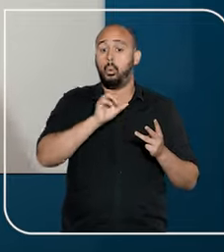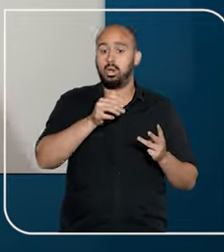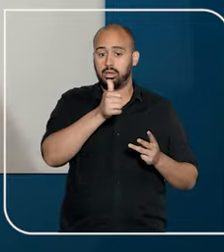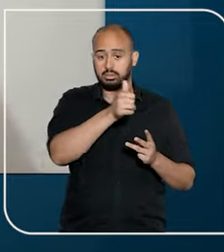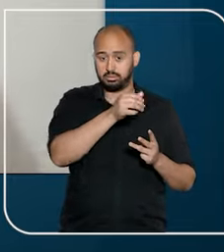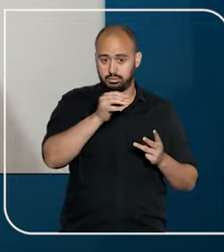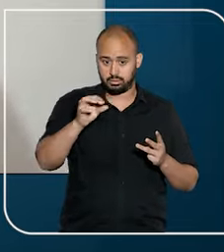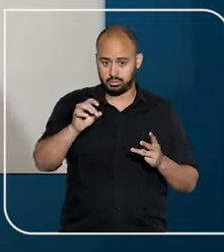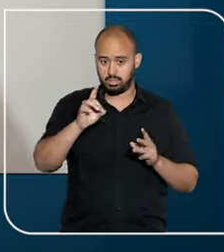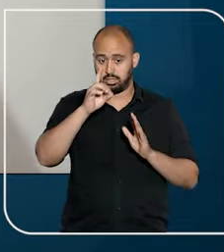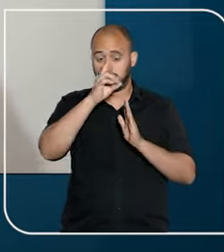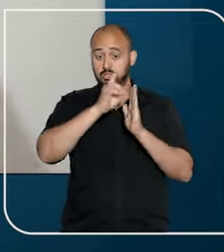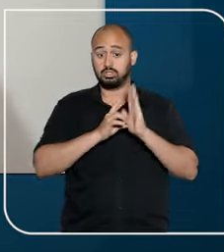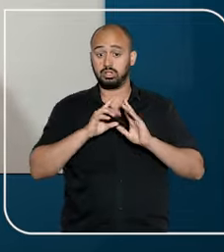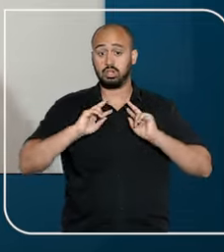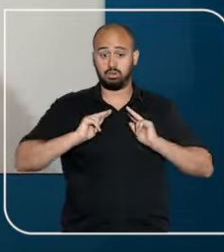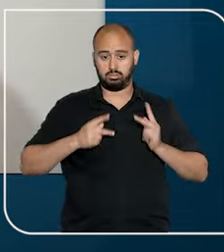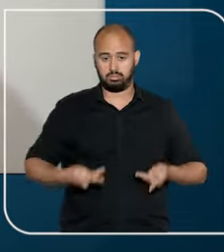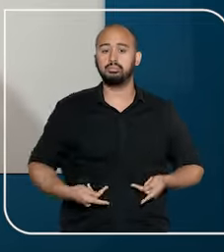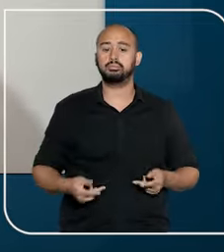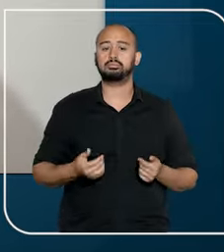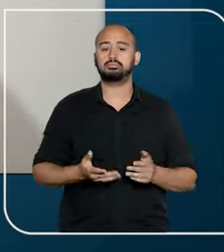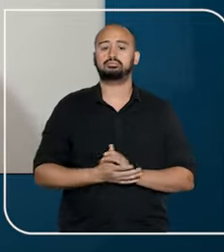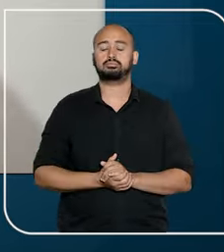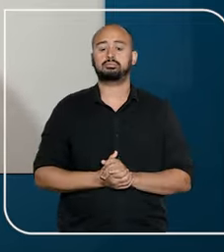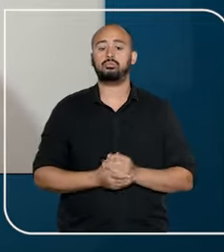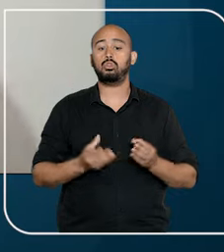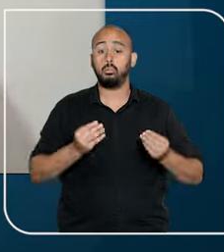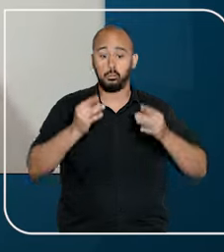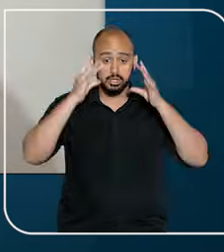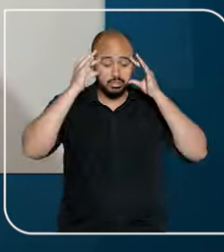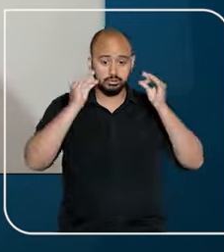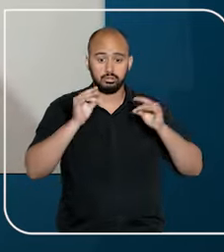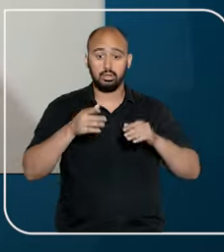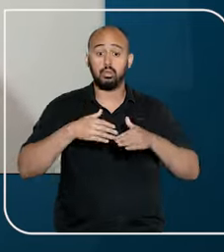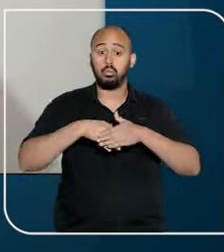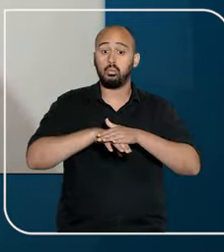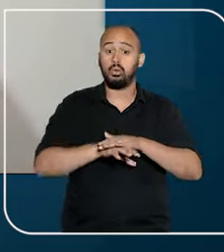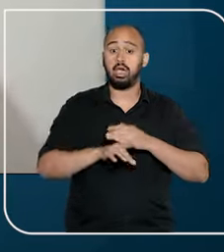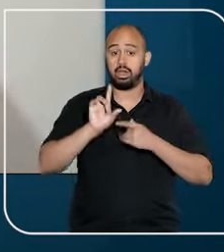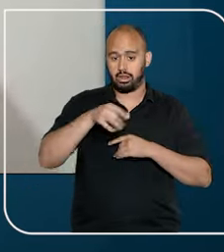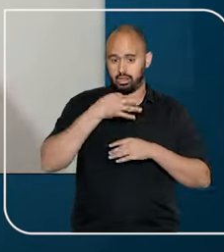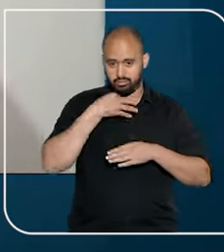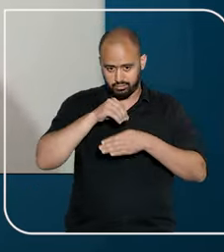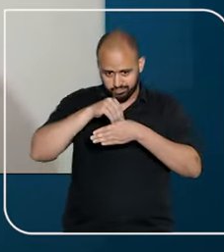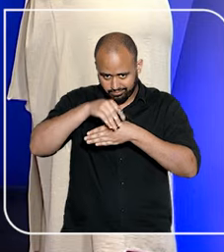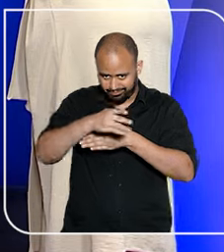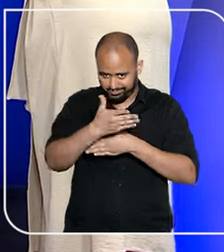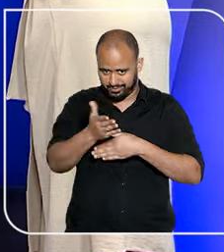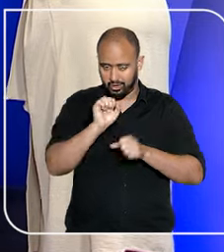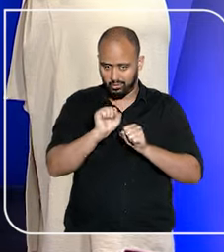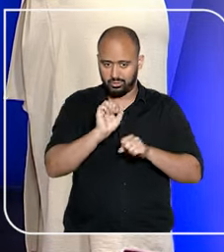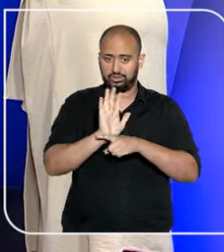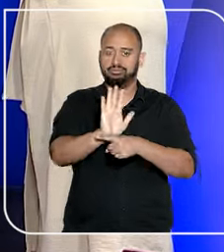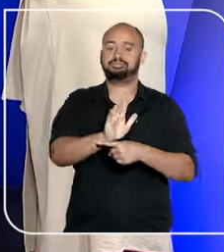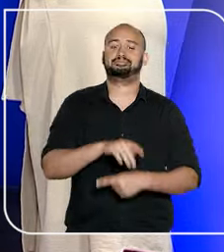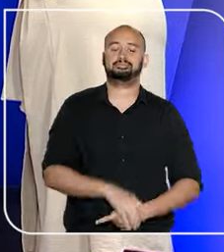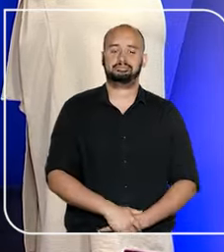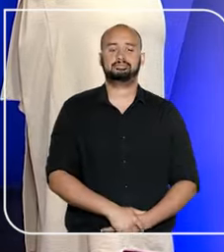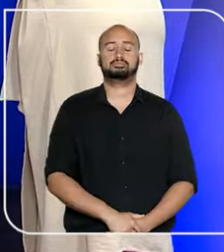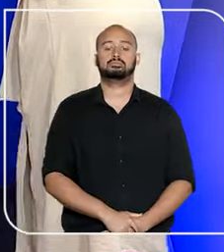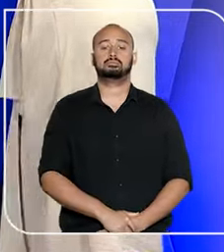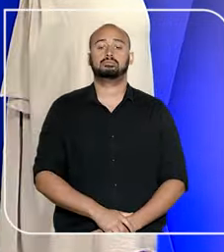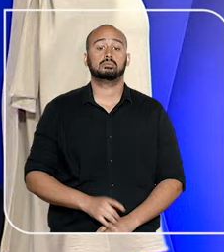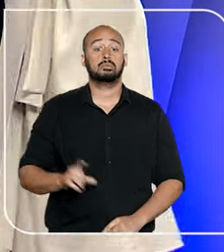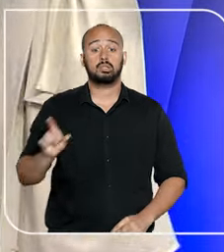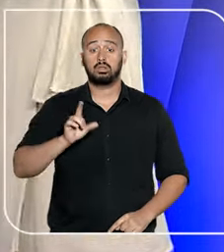também no Disque 100, Disque Direitos Humanos, tá bom? Muita atenção e guarde essa dica que pode te ajudar.